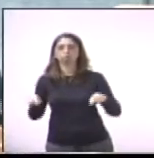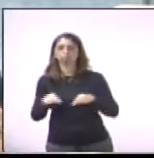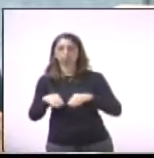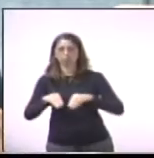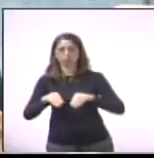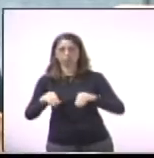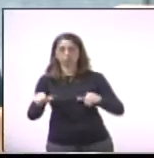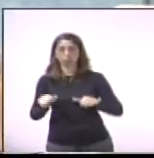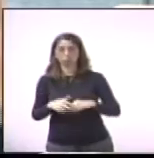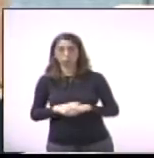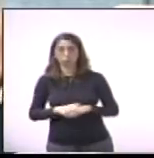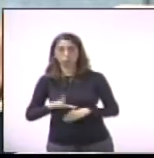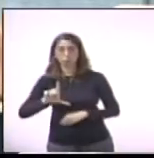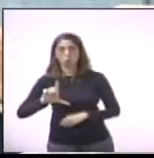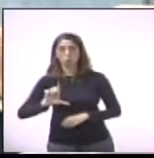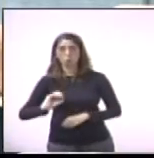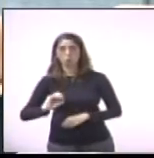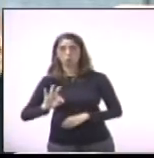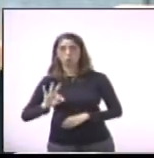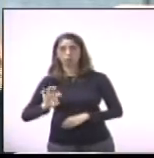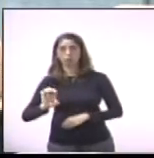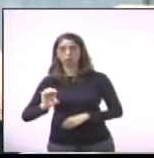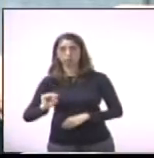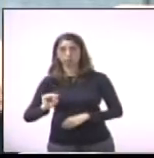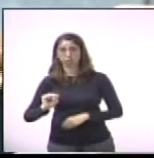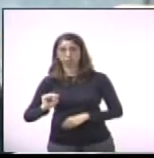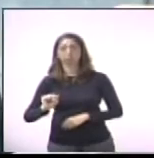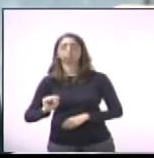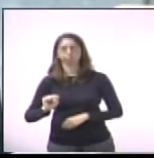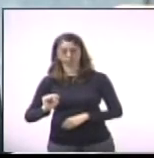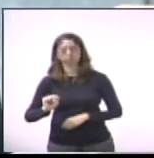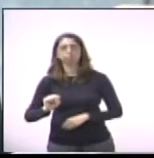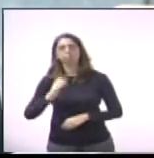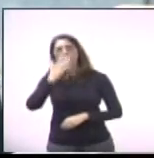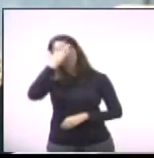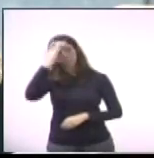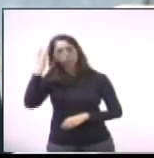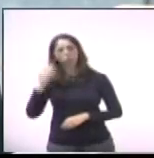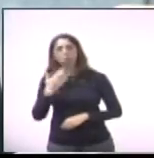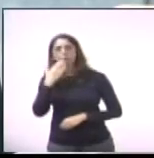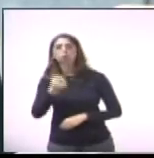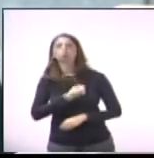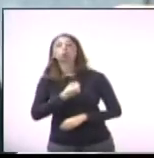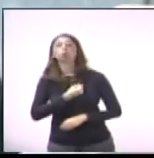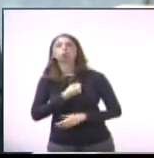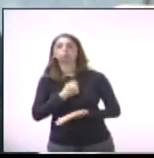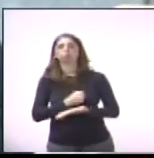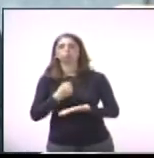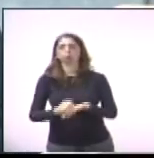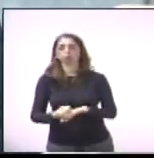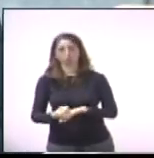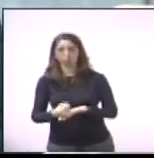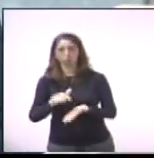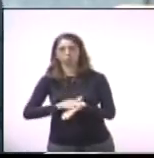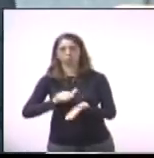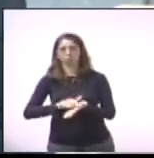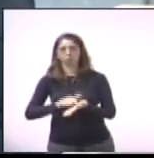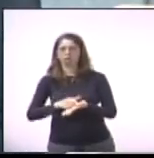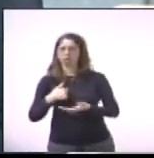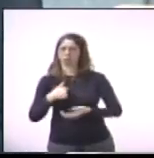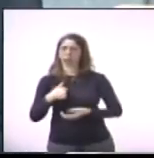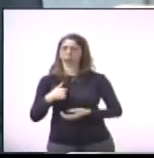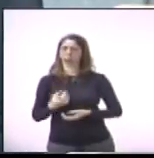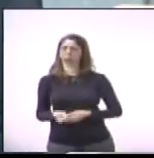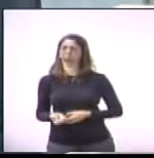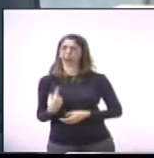venda desses lotes, as pessoas têm citado um protocolo, um número de protocolo. Preocupada com isso, eu fui